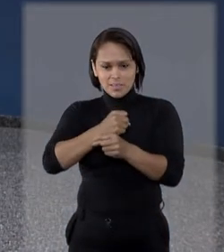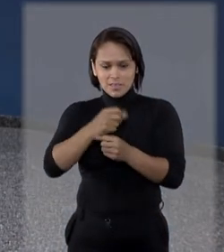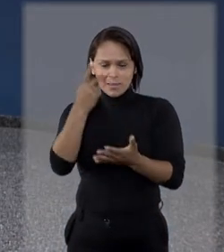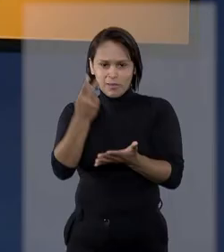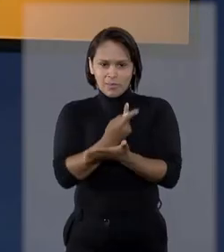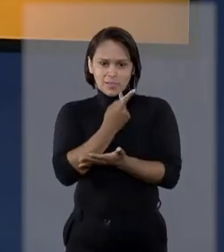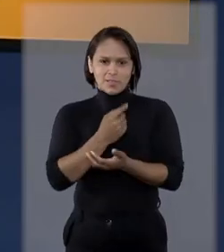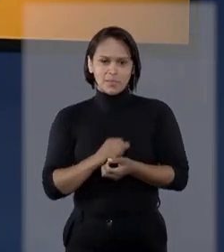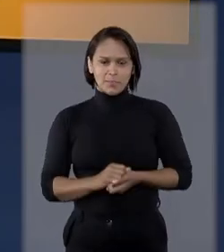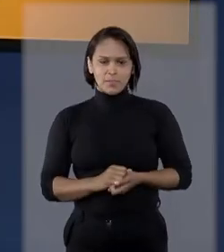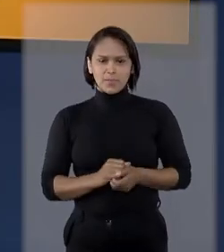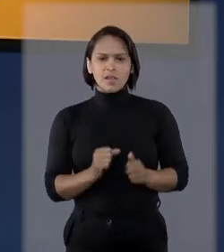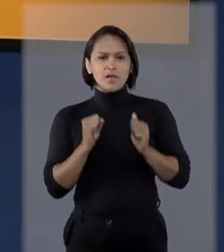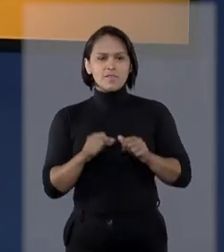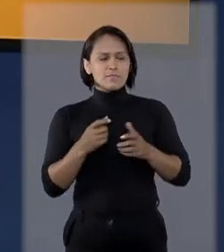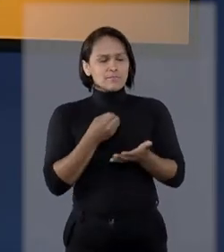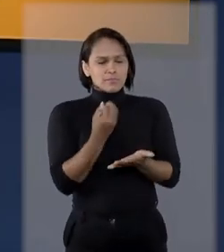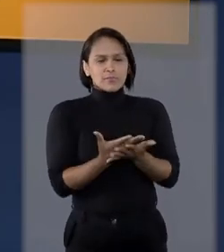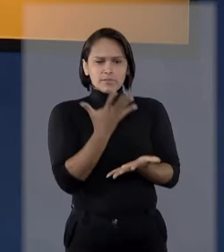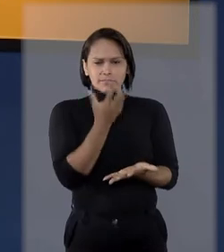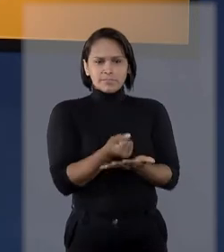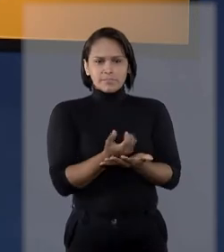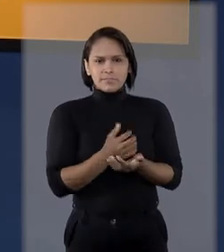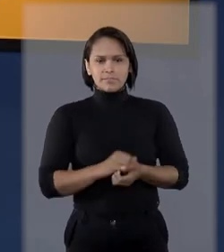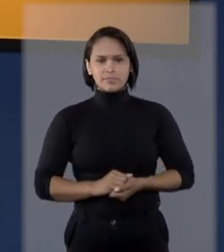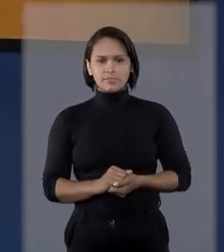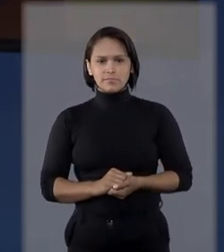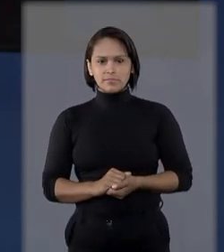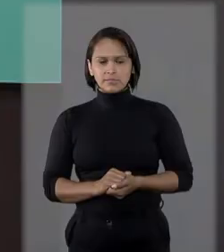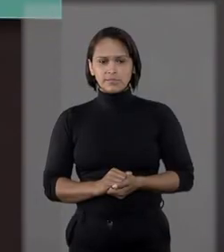anos. Vamos ver como acessar os normativos?